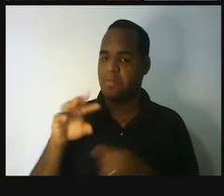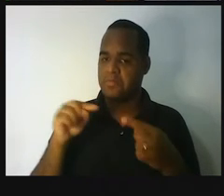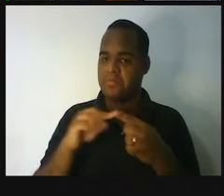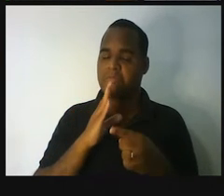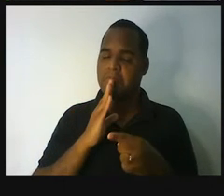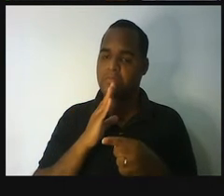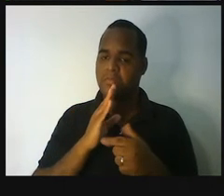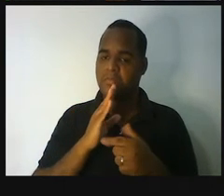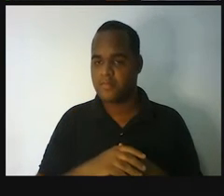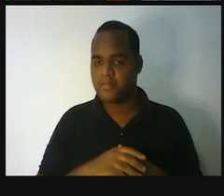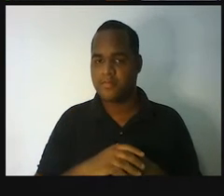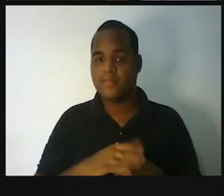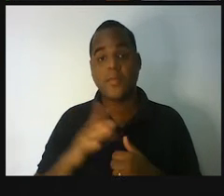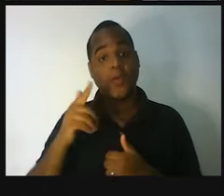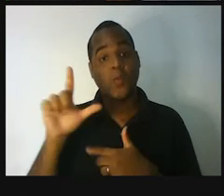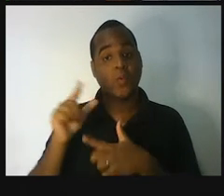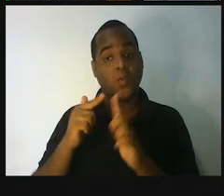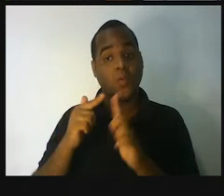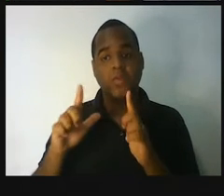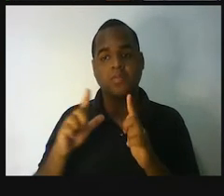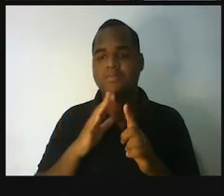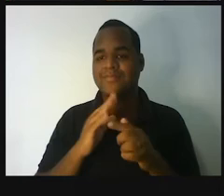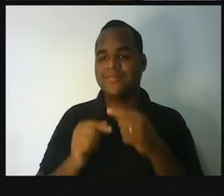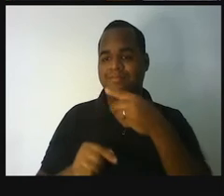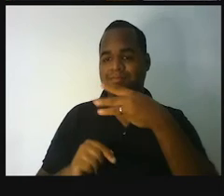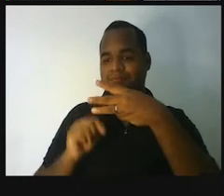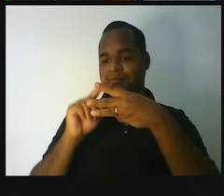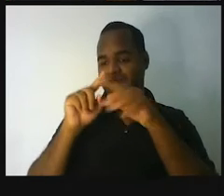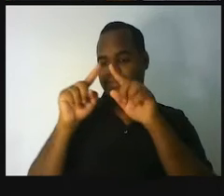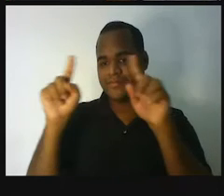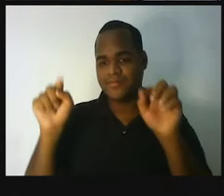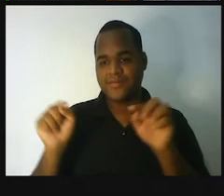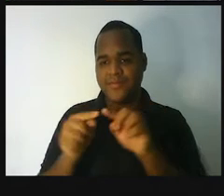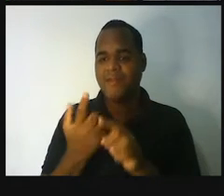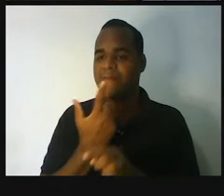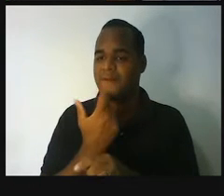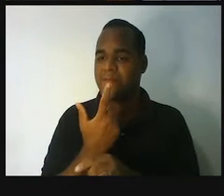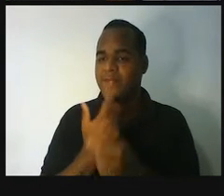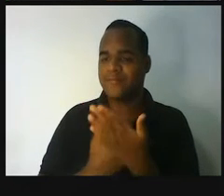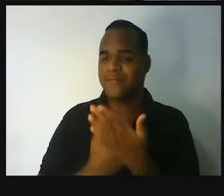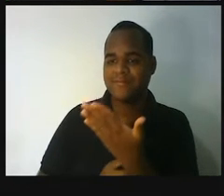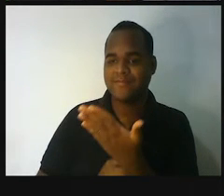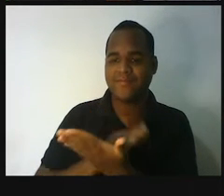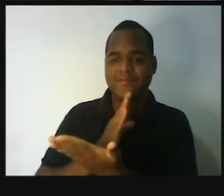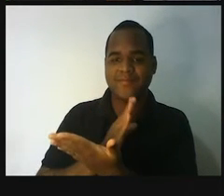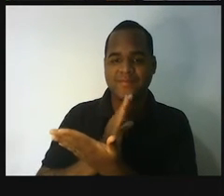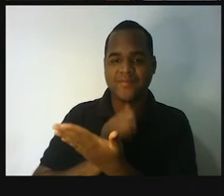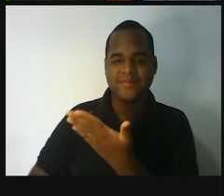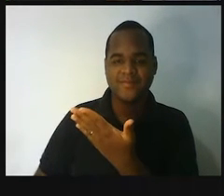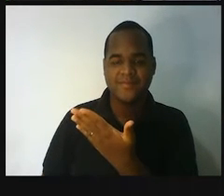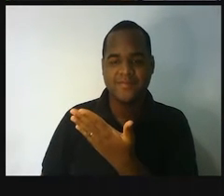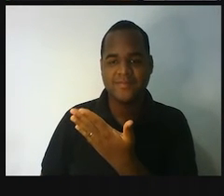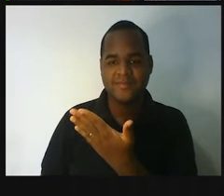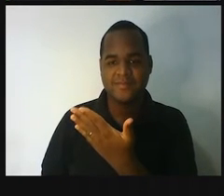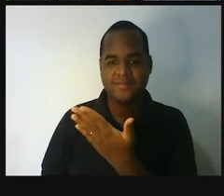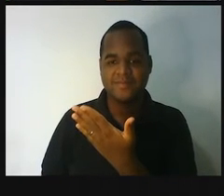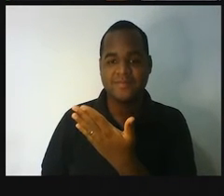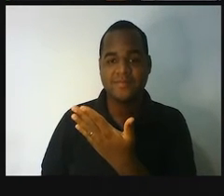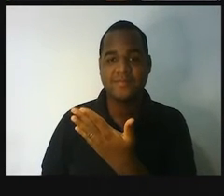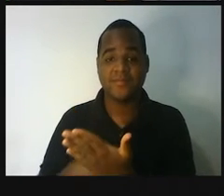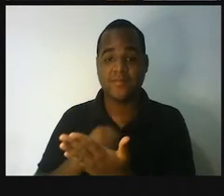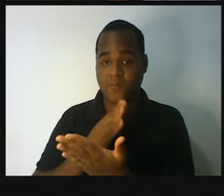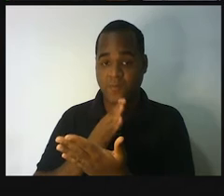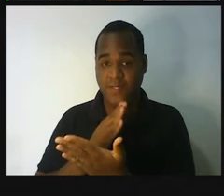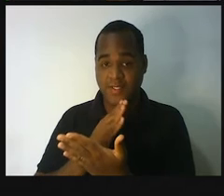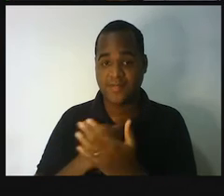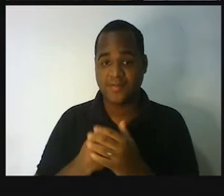você conhece. Mas, e essas três que estão circuladas aqui em derrubouro? Estão grifadas em derrubouro. Será que você